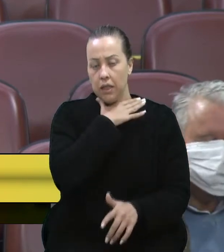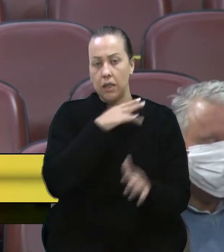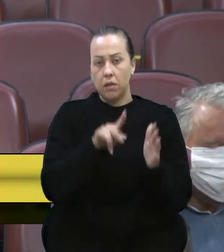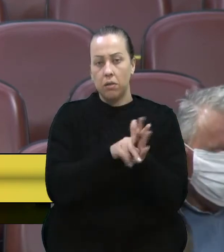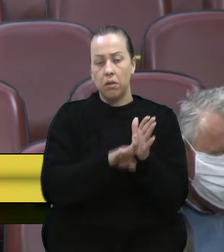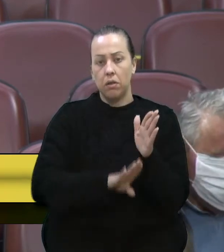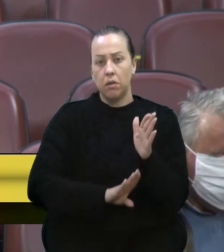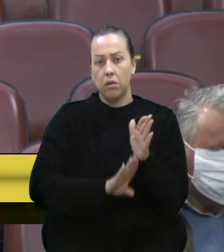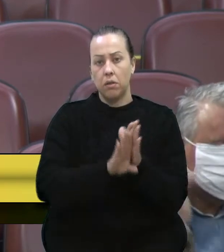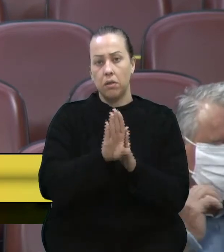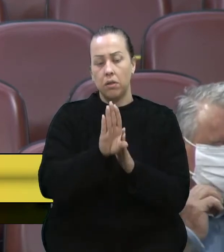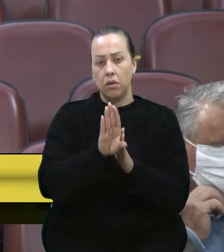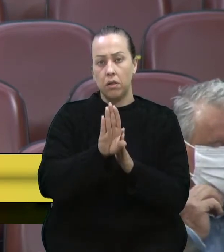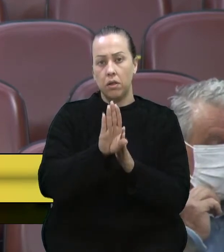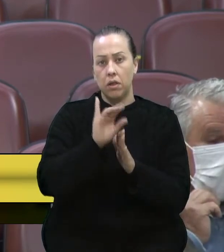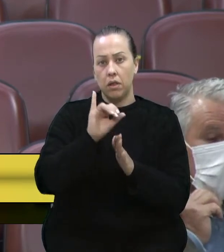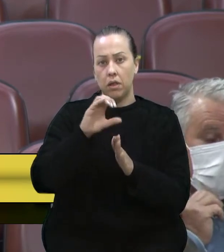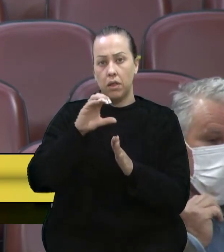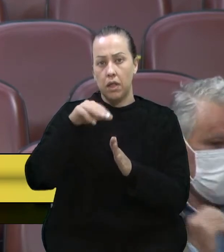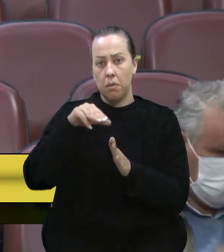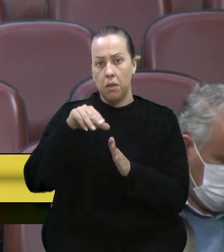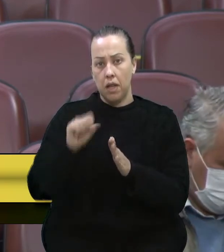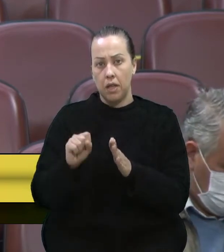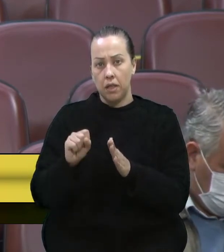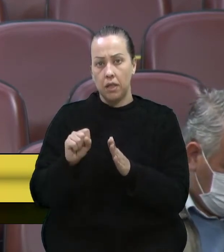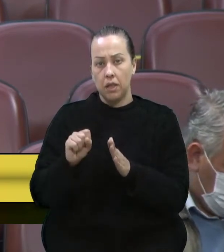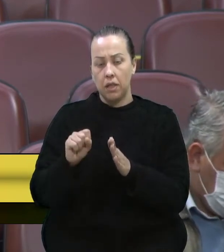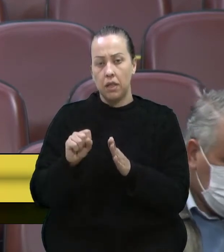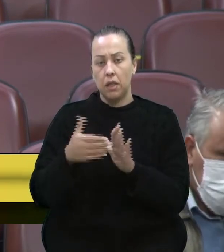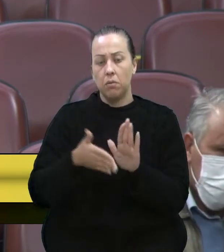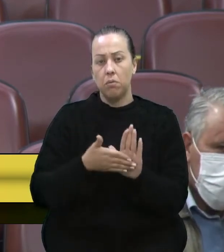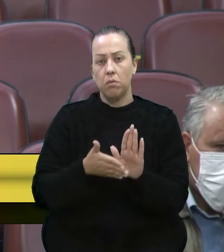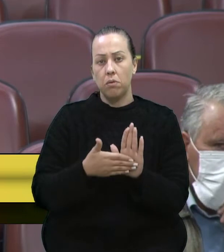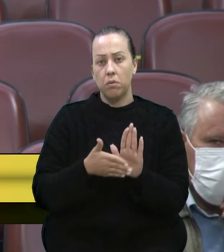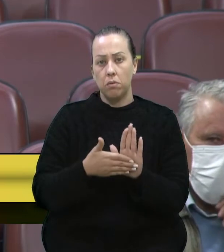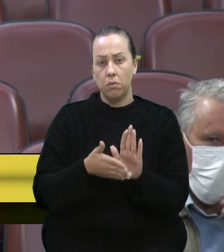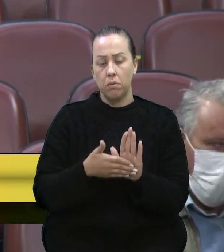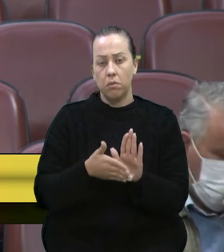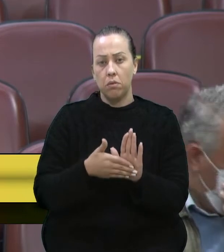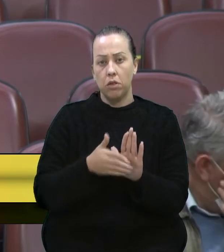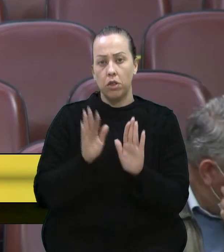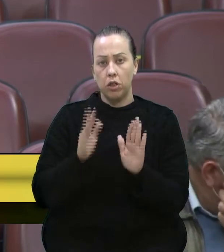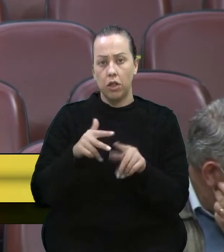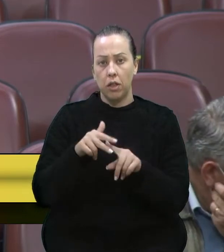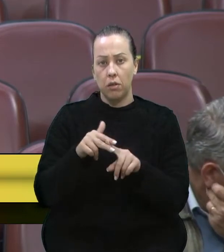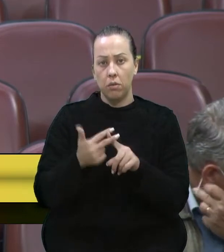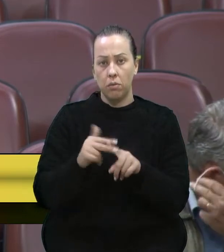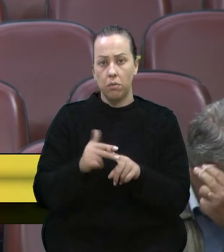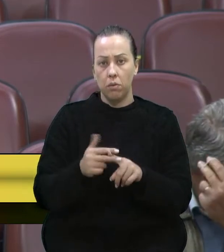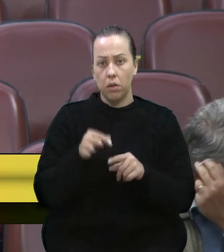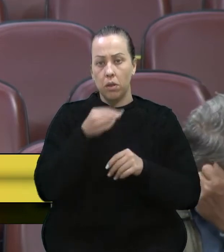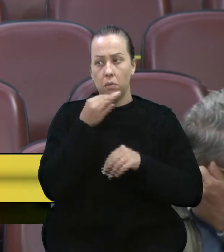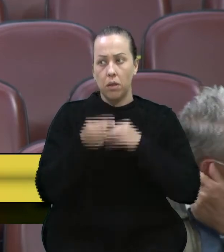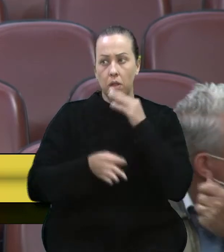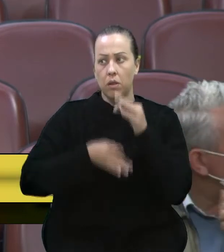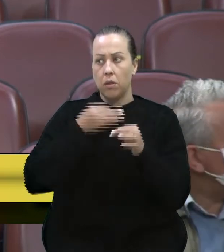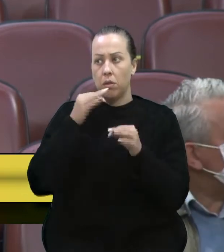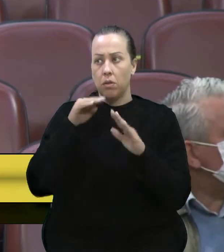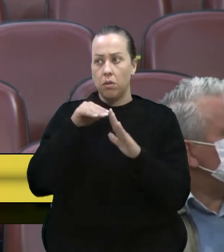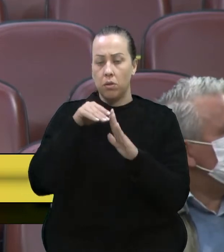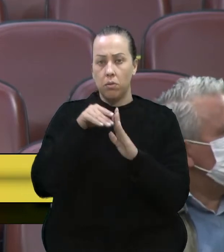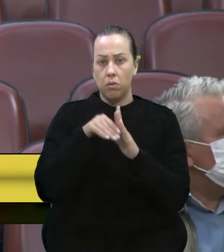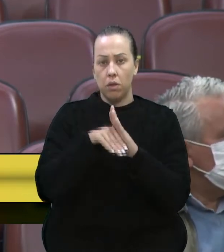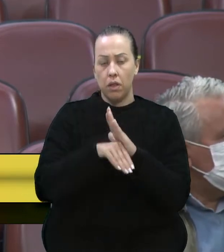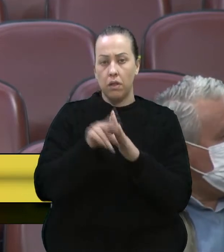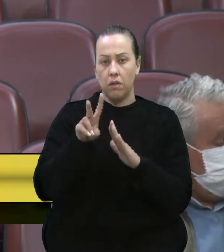aumento do ICMS, ele está propondo e já ratificou a posição de diminuir para